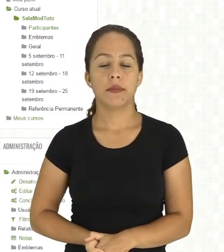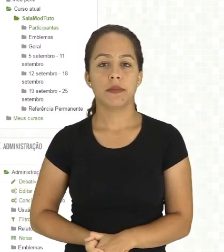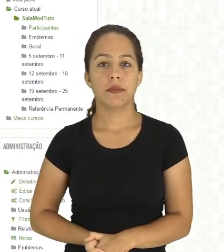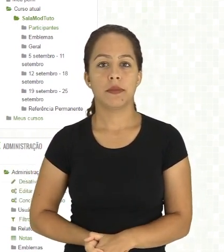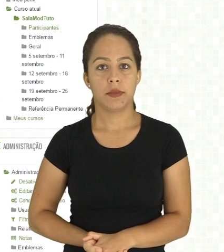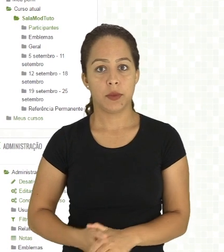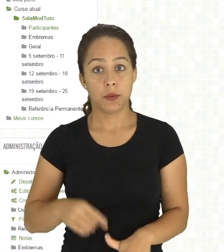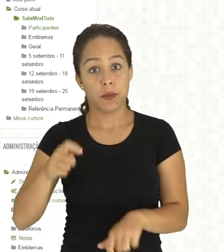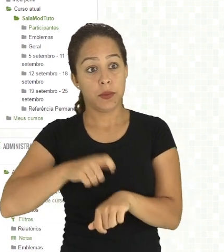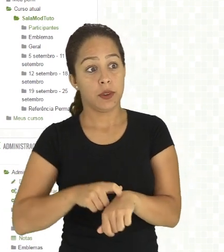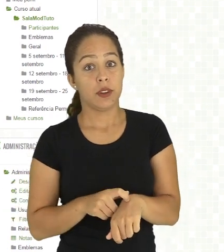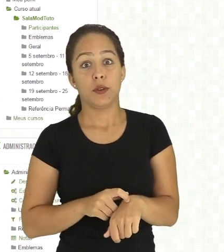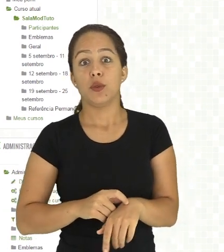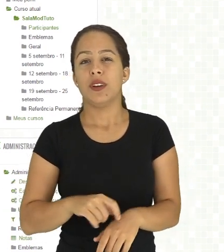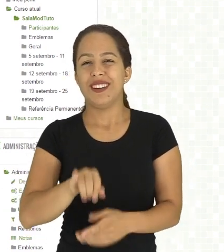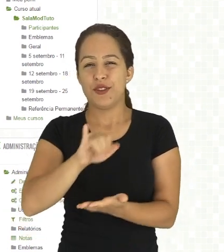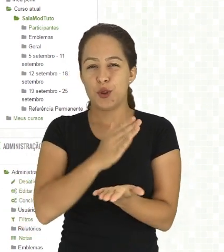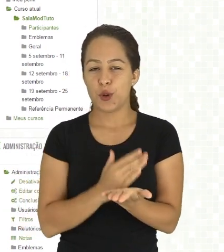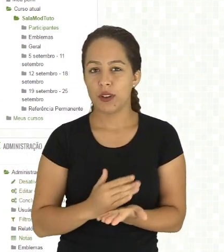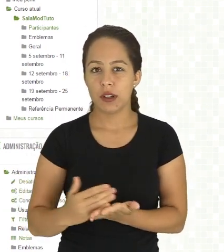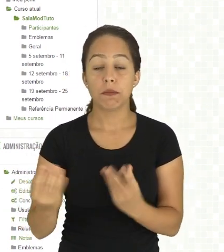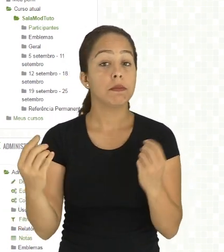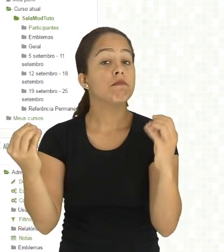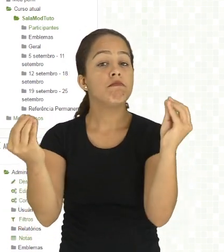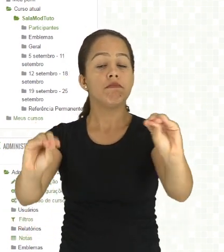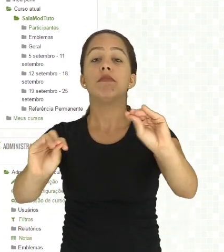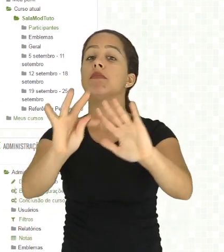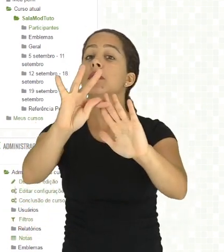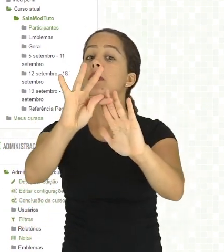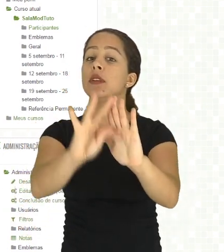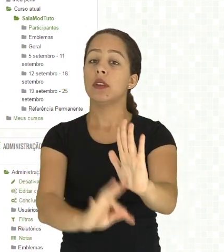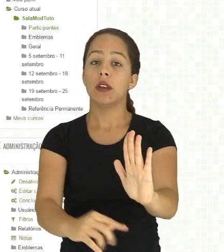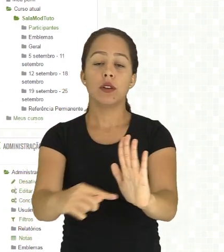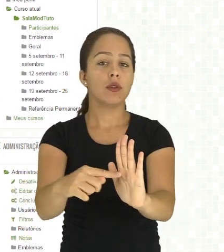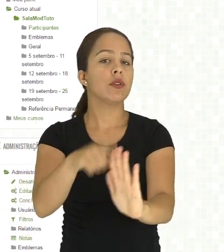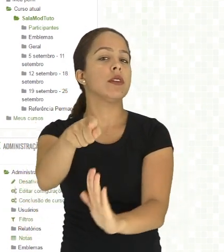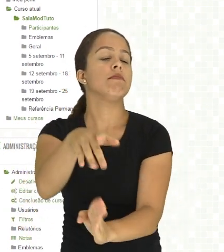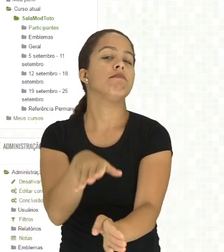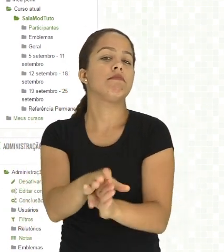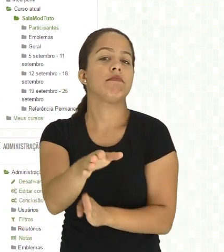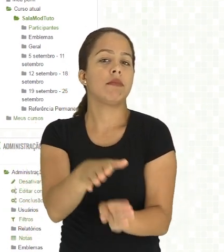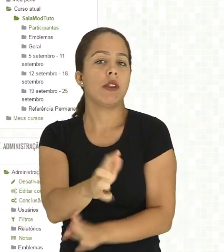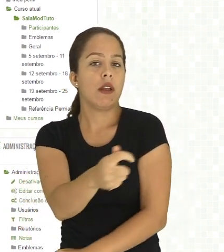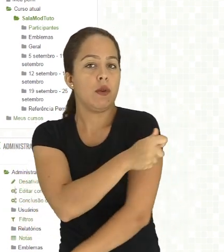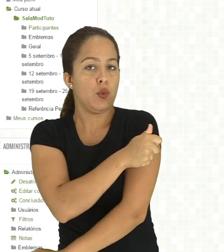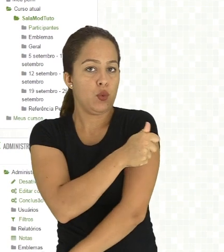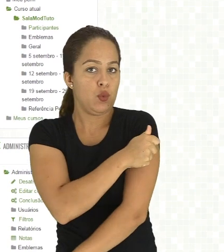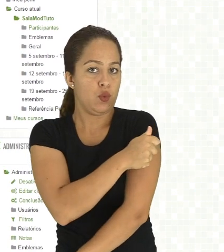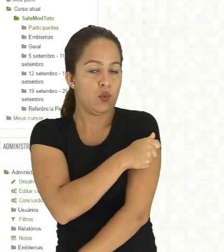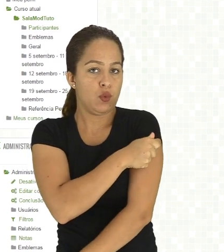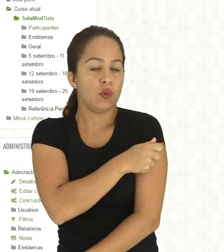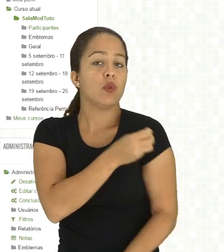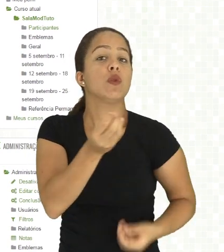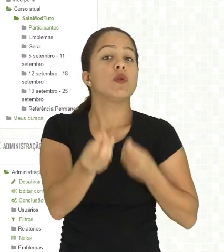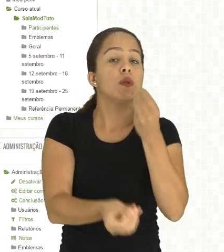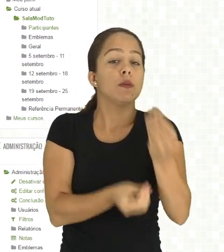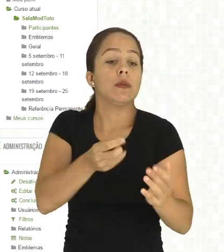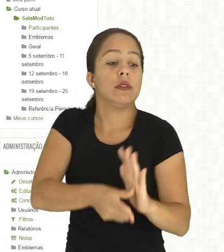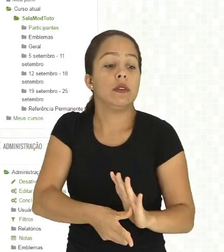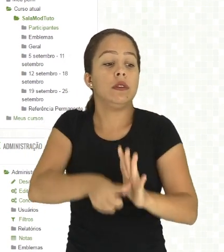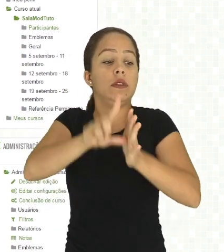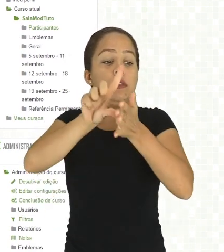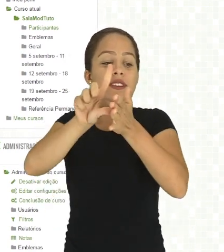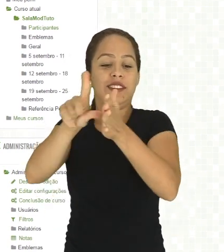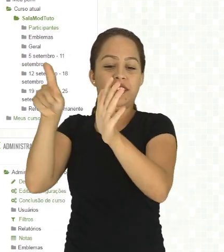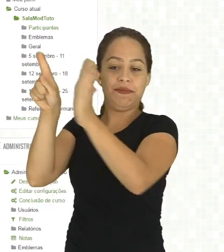Em introdução, você vai colocar um texto de orientação aos seus alunos que vai aparecer antes do